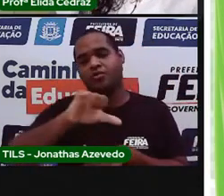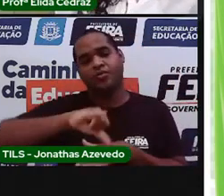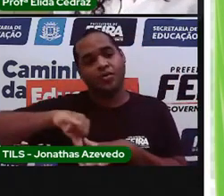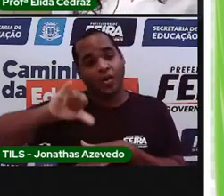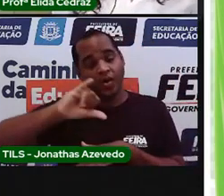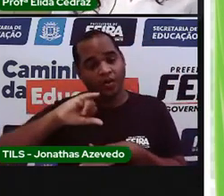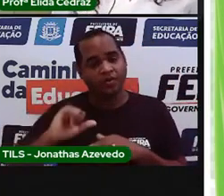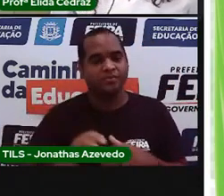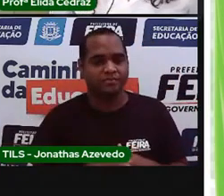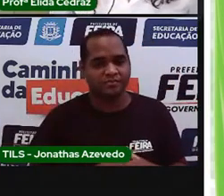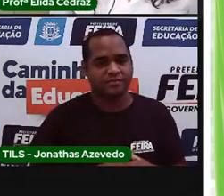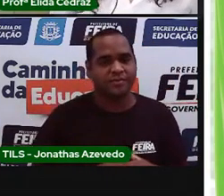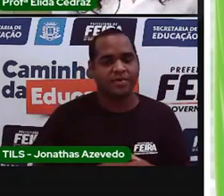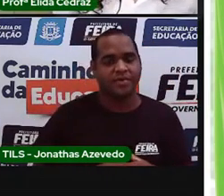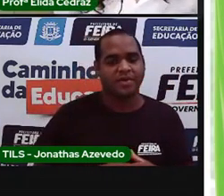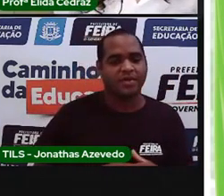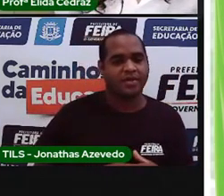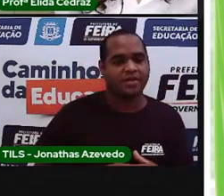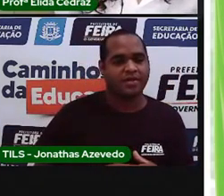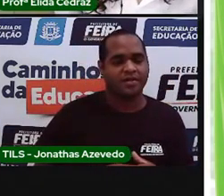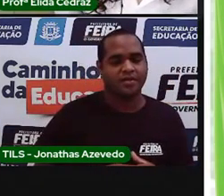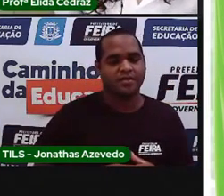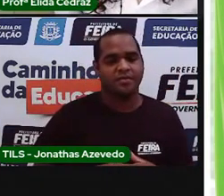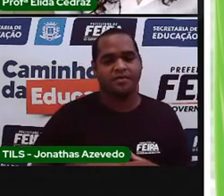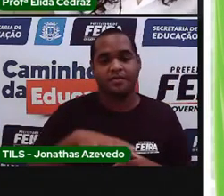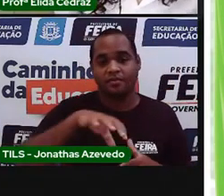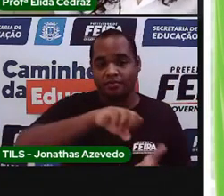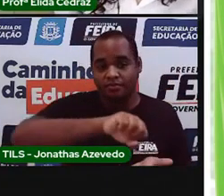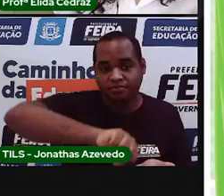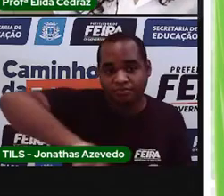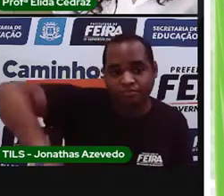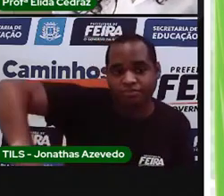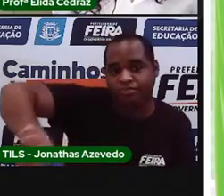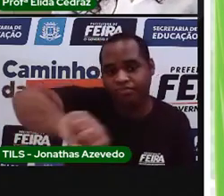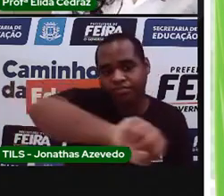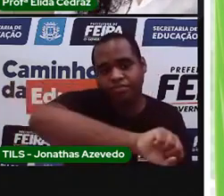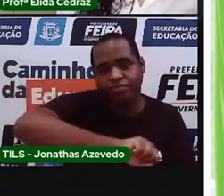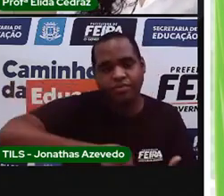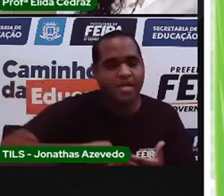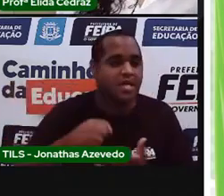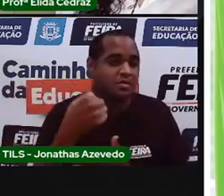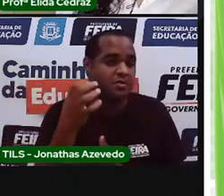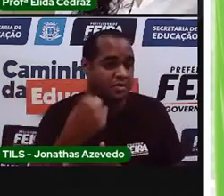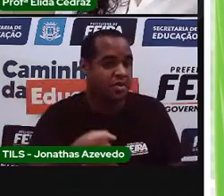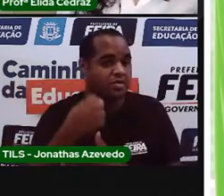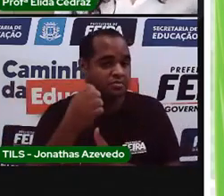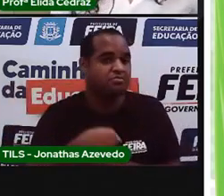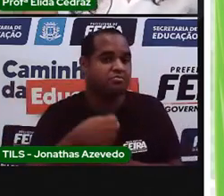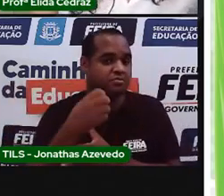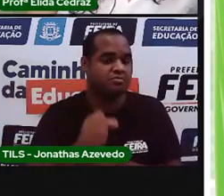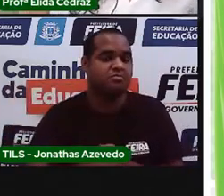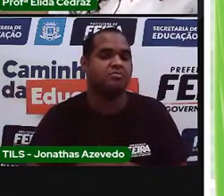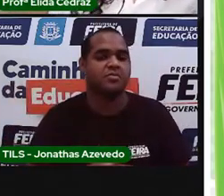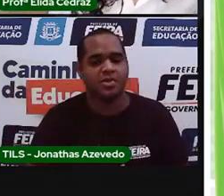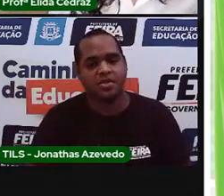óleo, a água sanitária e o leite.